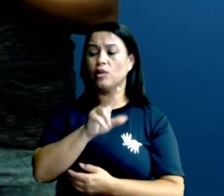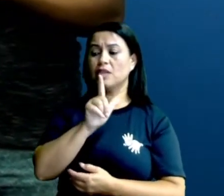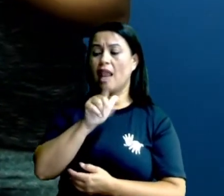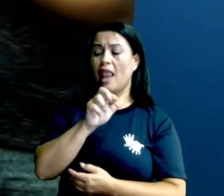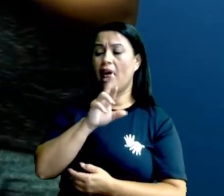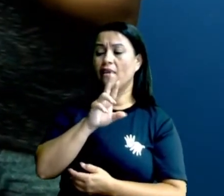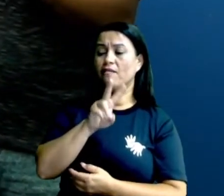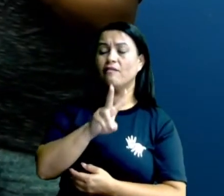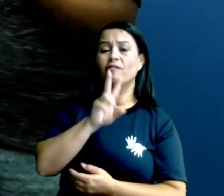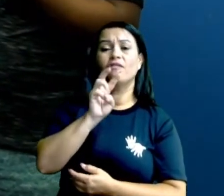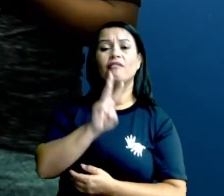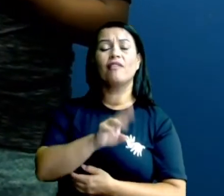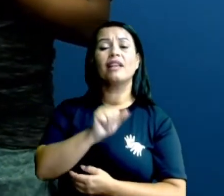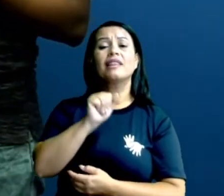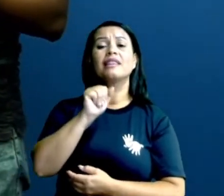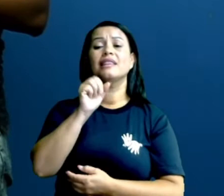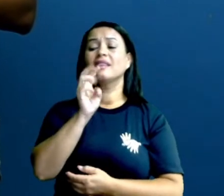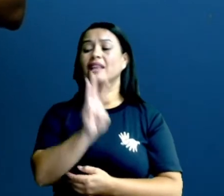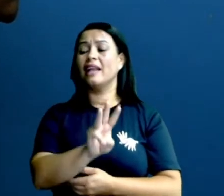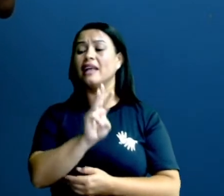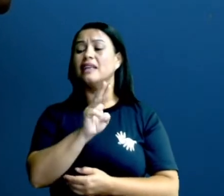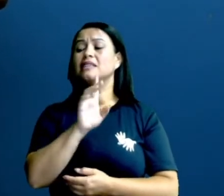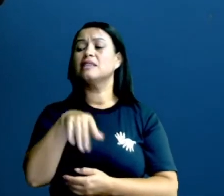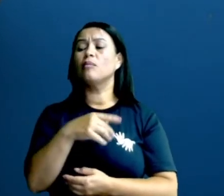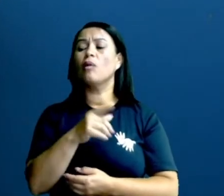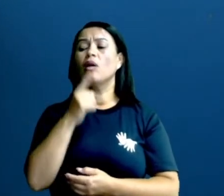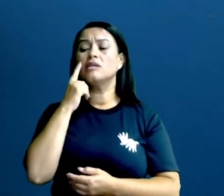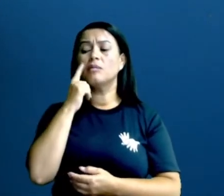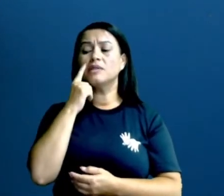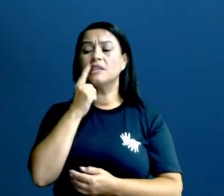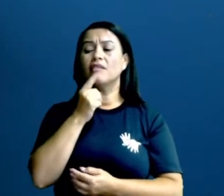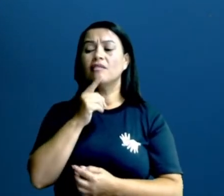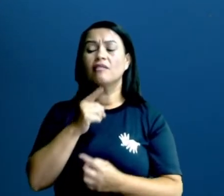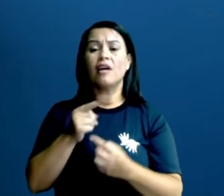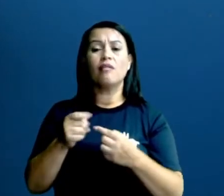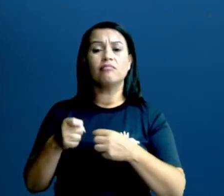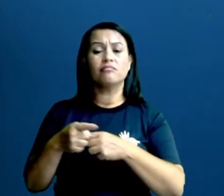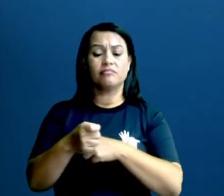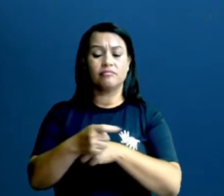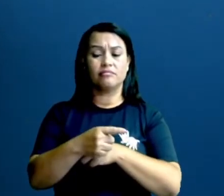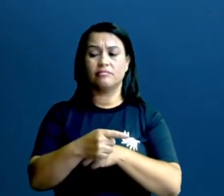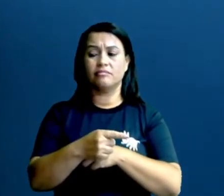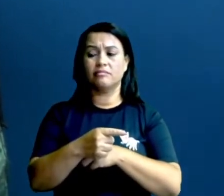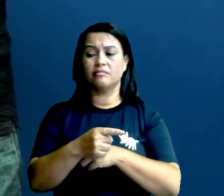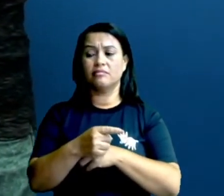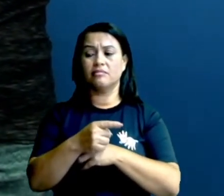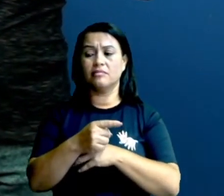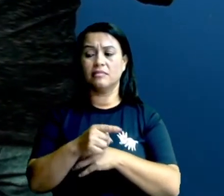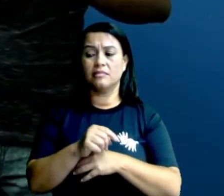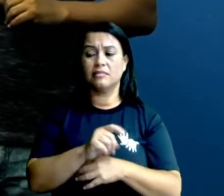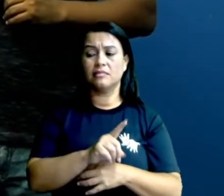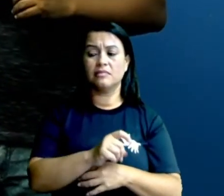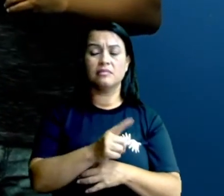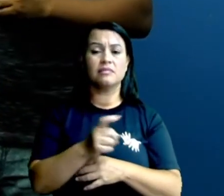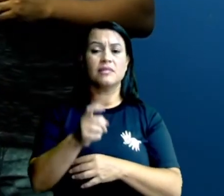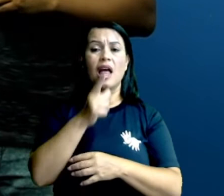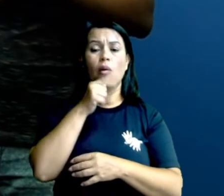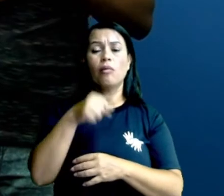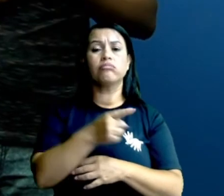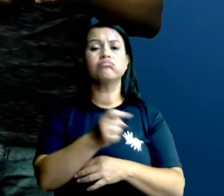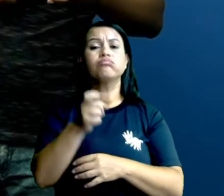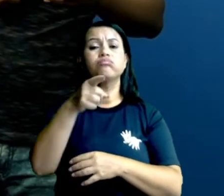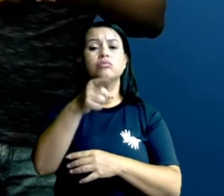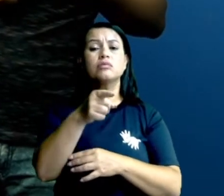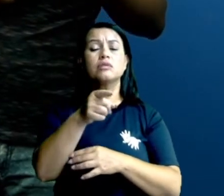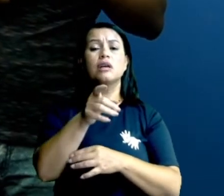acaba saindo dessa pulpa daqui, indo para a superfície da água, e vai em busca de